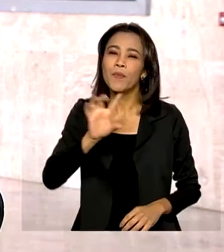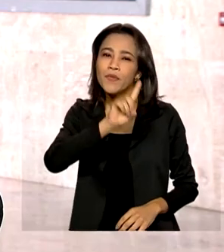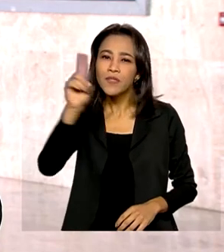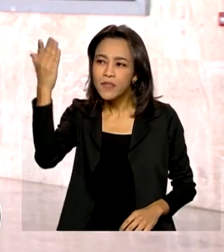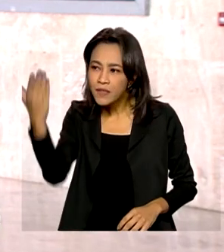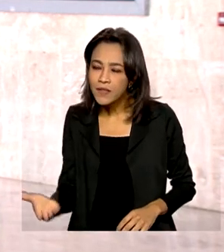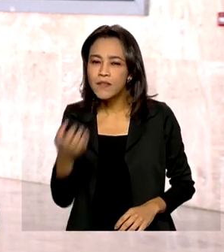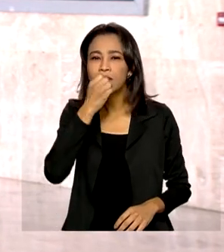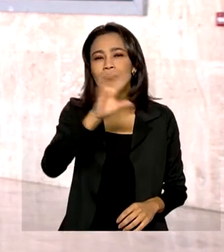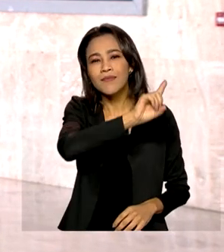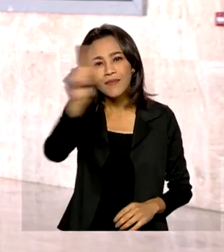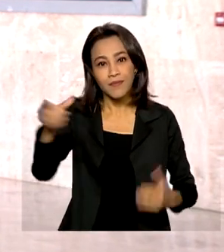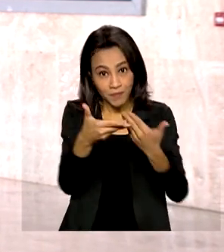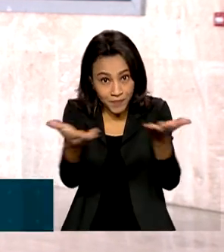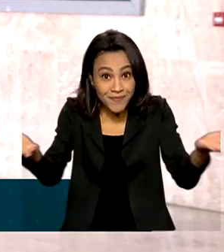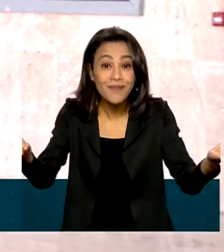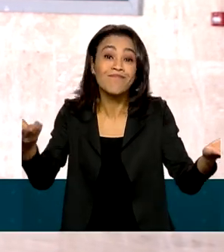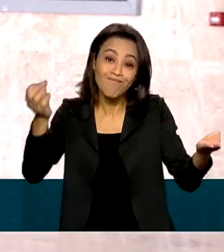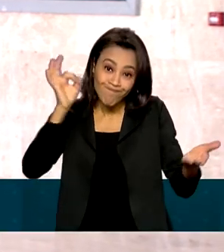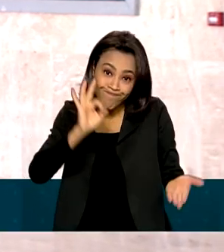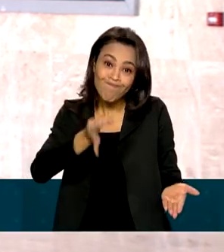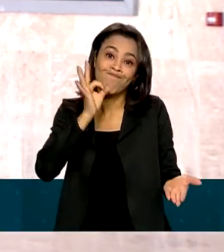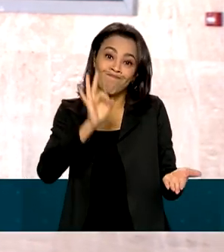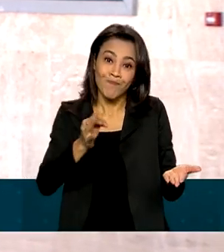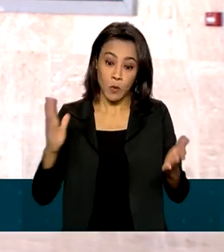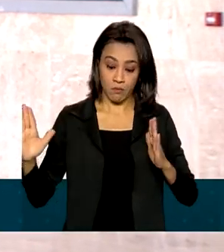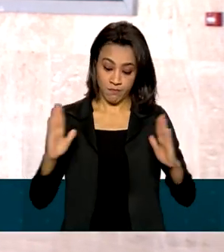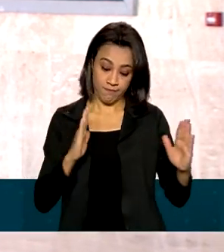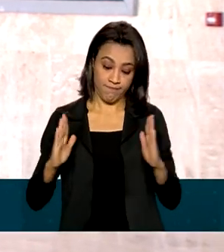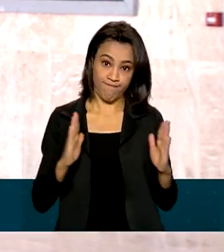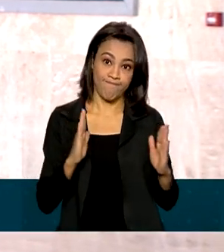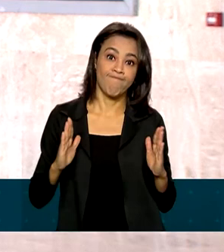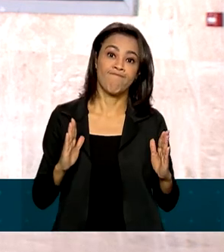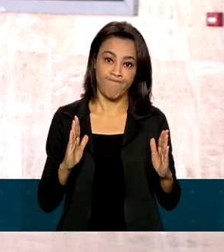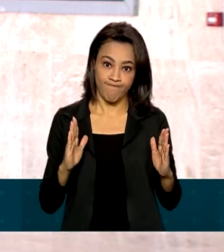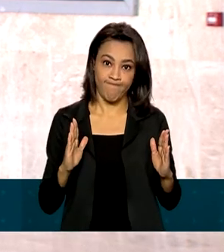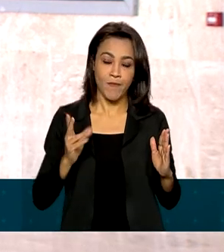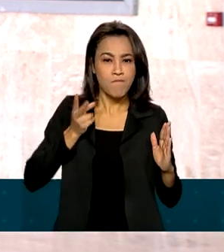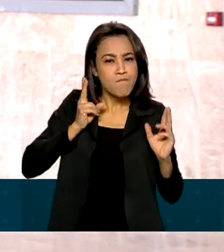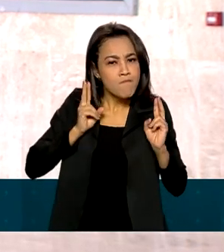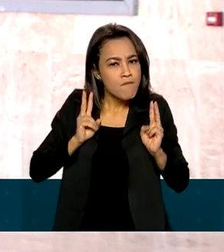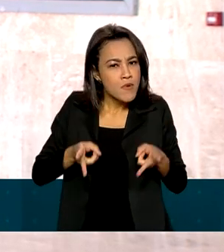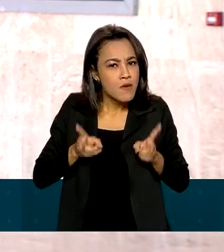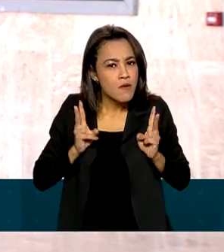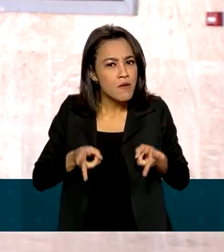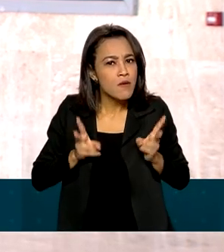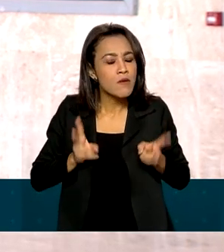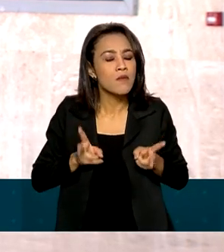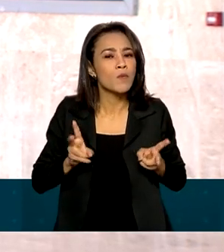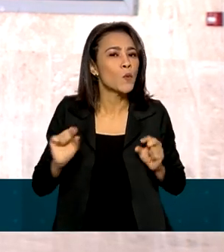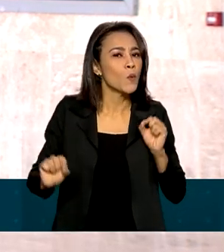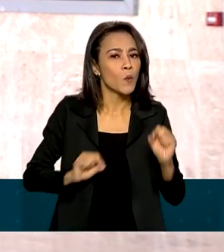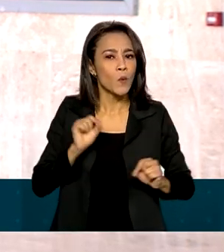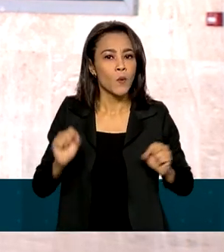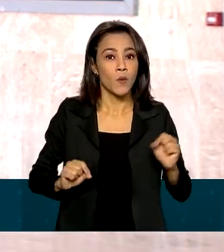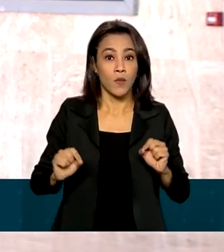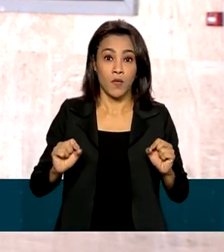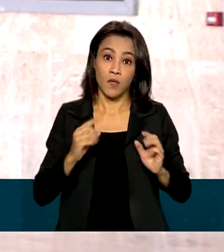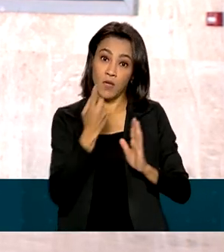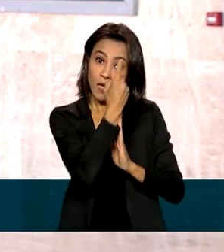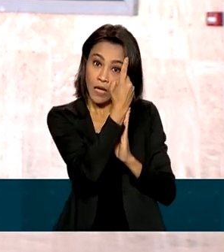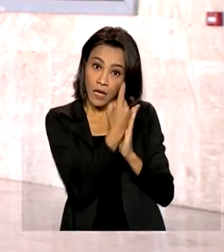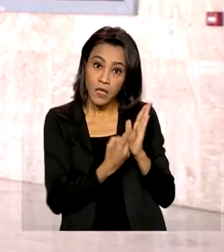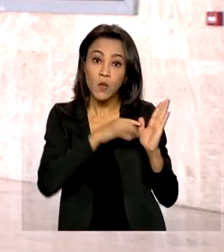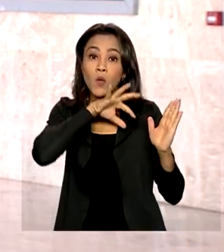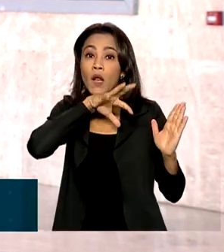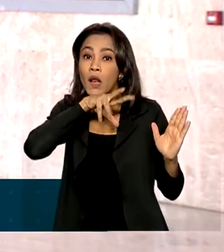você e bom dia a todos. É isso mesmo, né? Esse prazo, ele costuma ser aí o mesmo da declaração de Imposto de Renda para